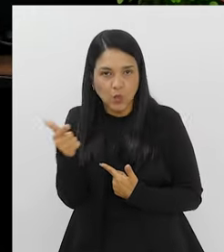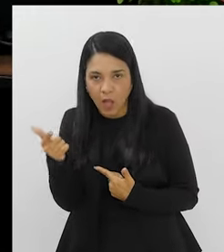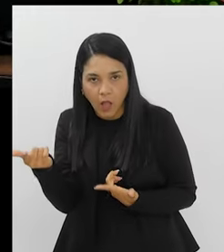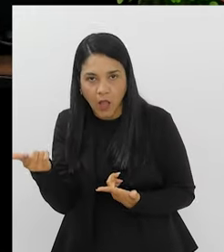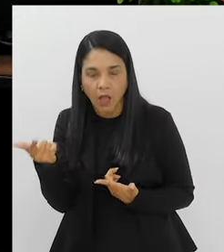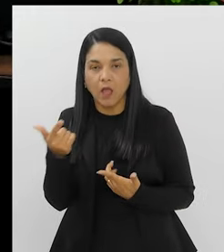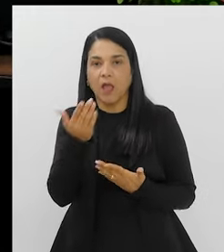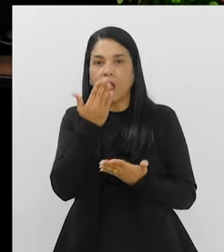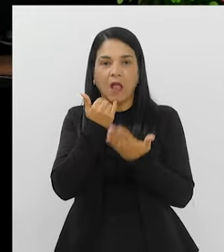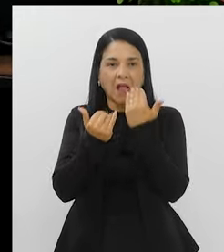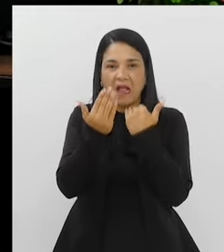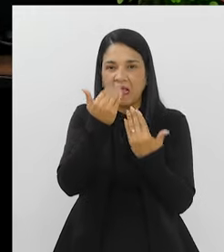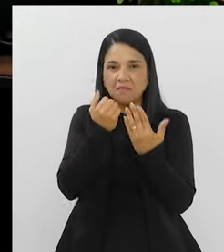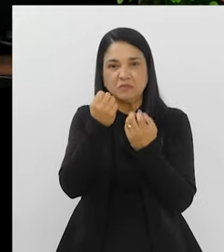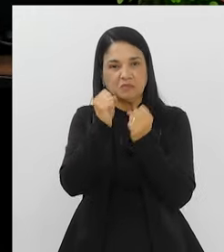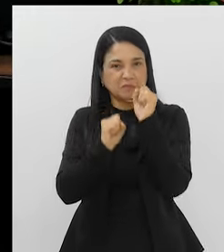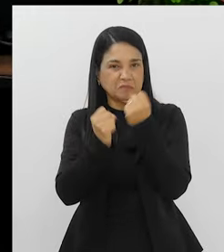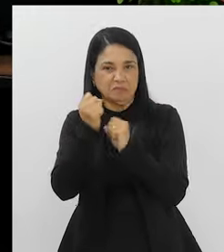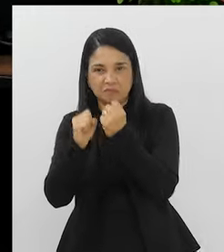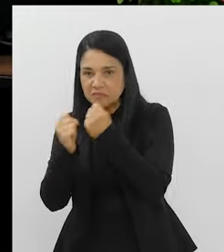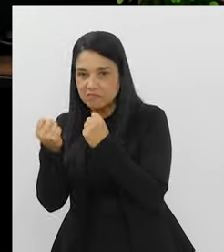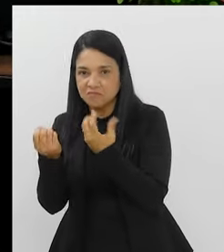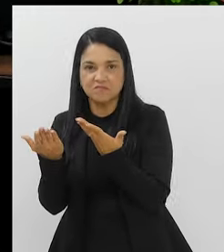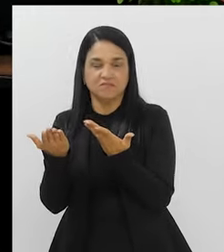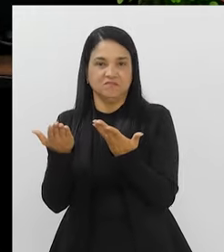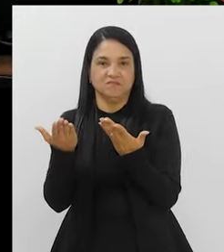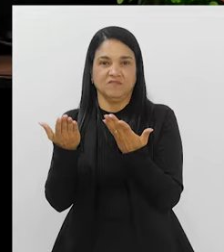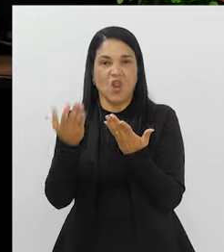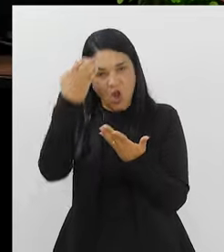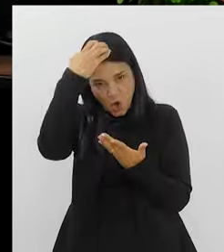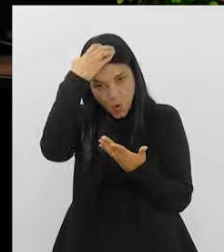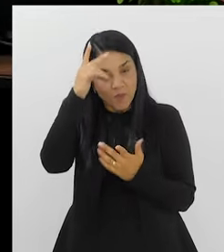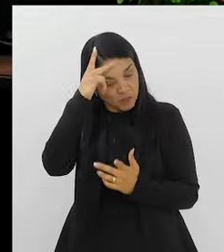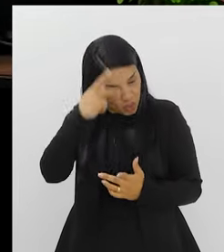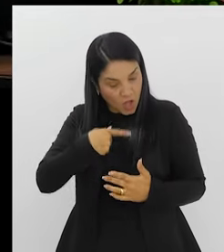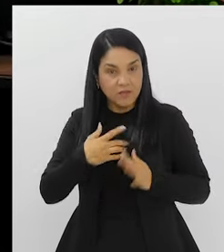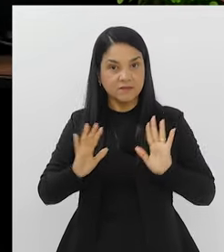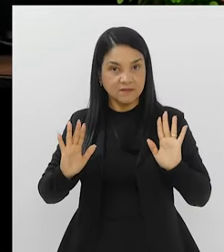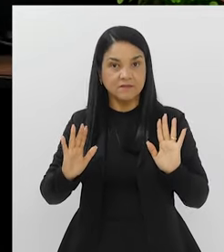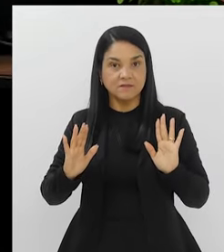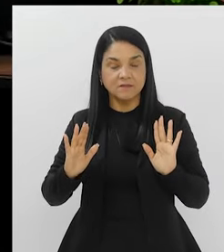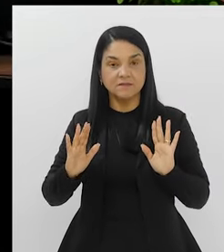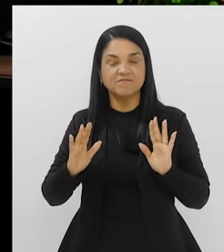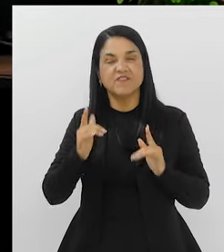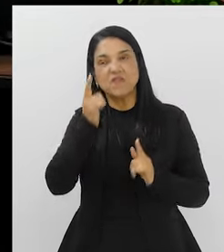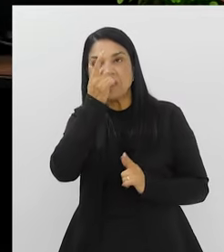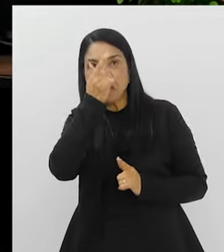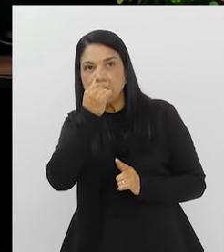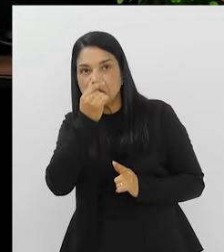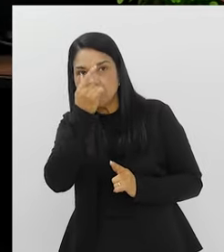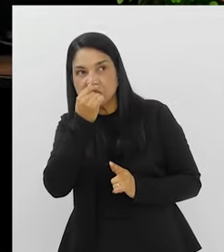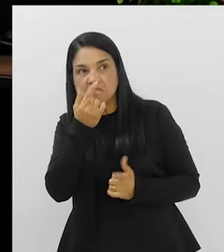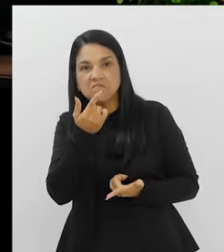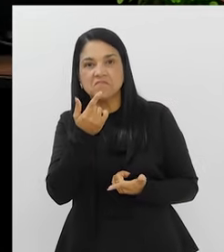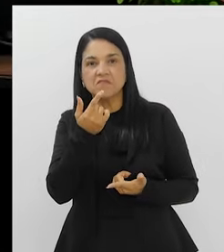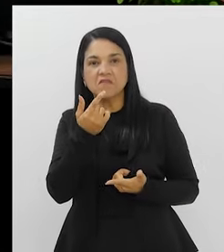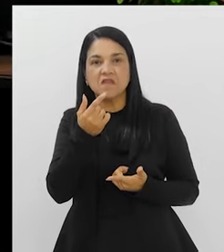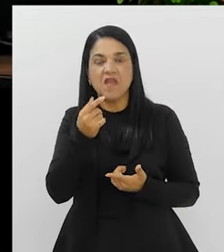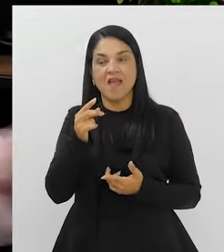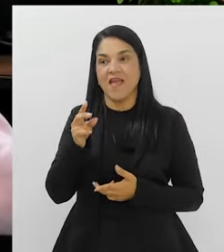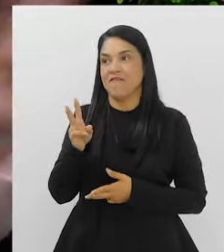passa muito tempo se alimentando de alimentos ultraprocessados, e aí vem uma gripe,